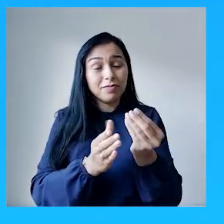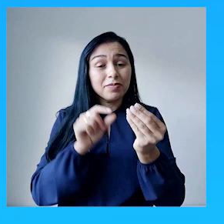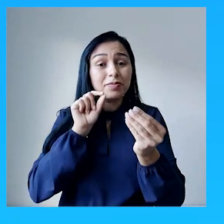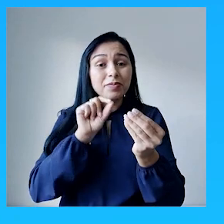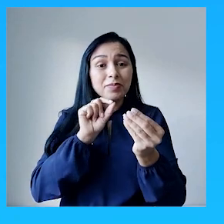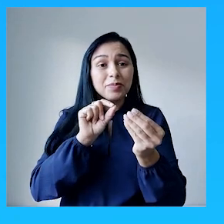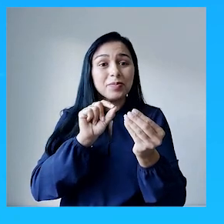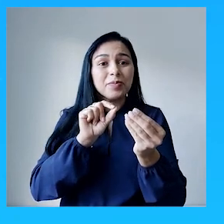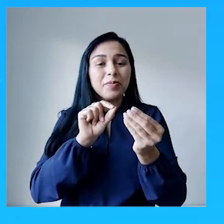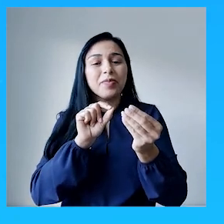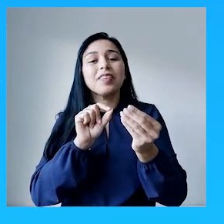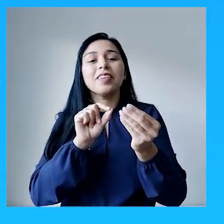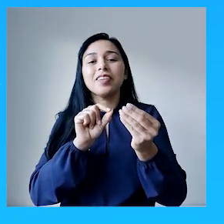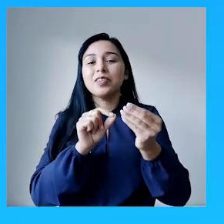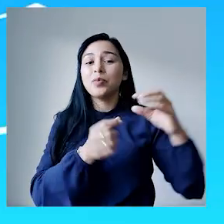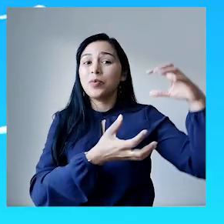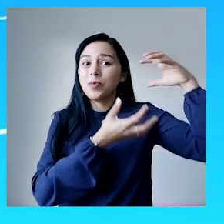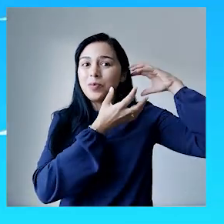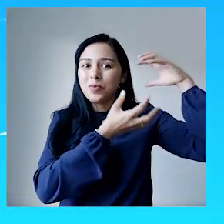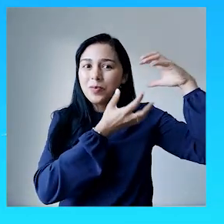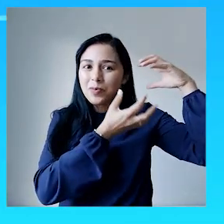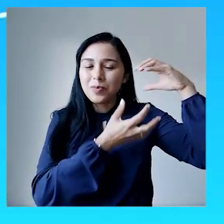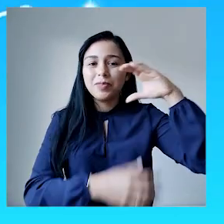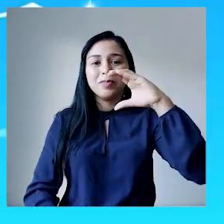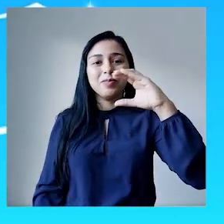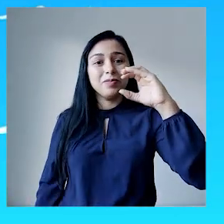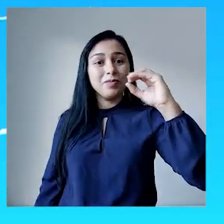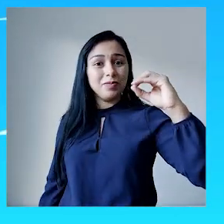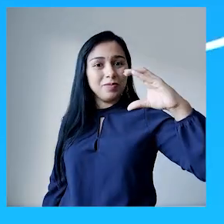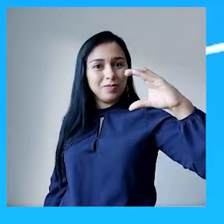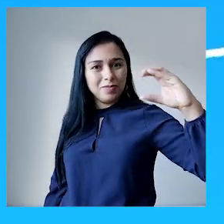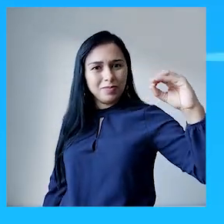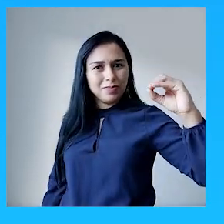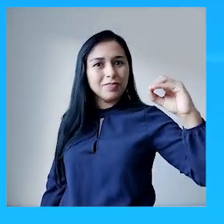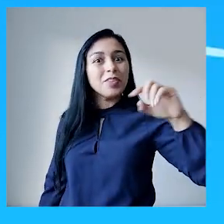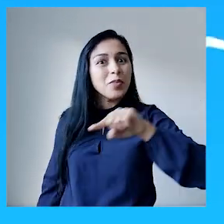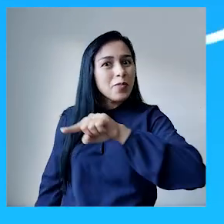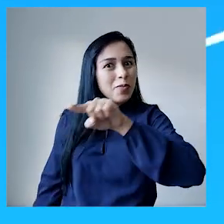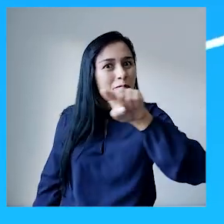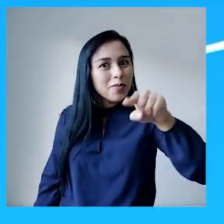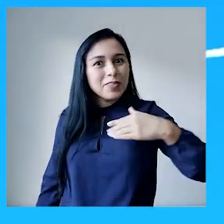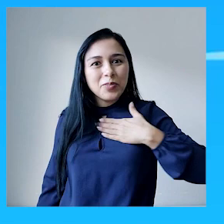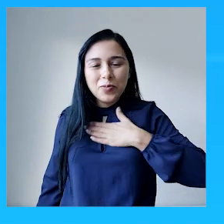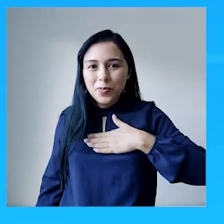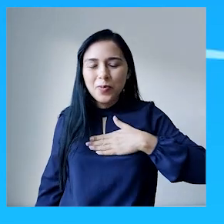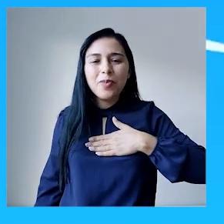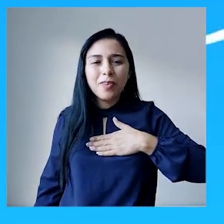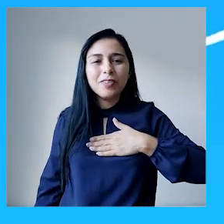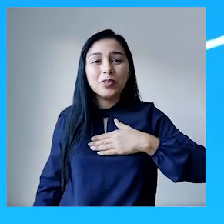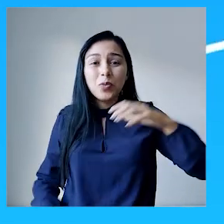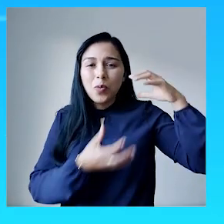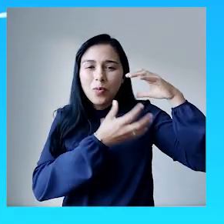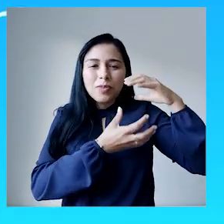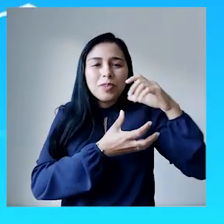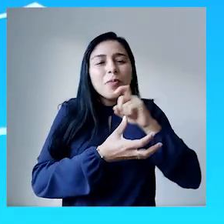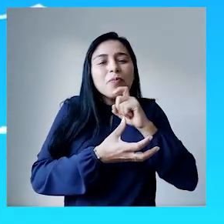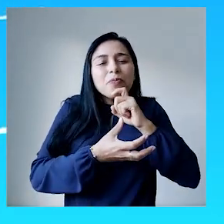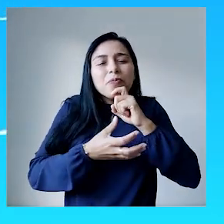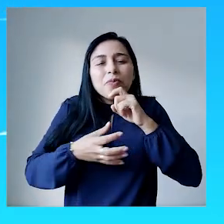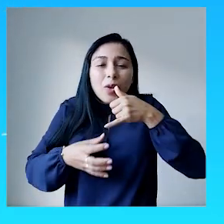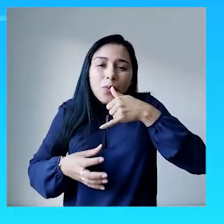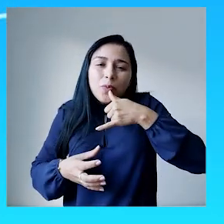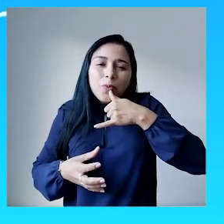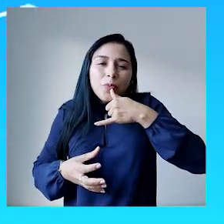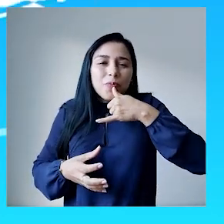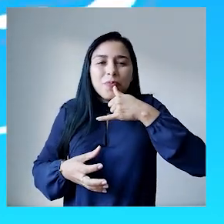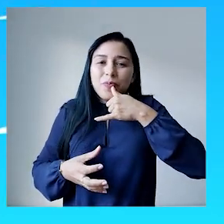coco. Quem aí gosta de uma aguinha de coco bem geladinha, depois de fazer um exercício ou